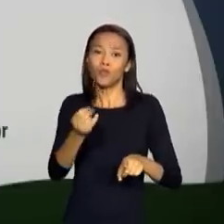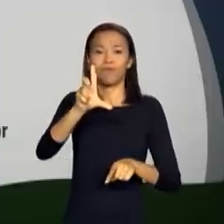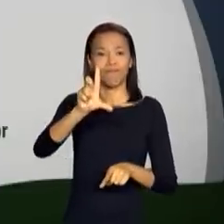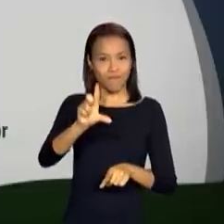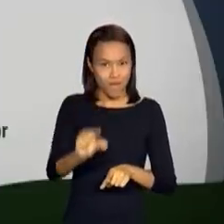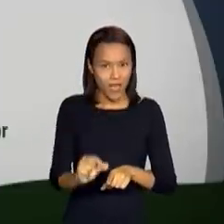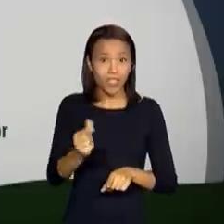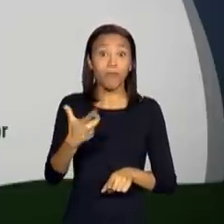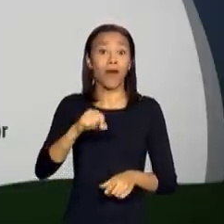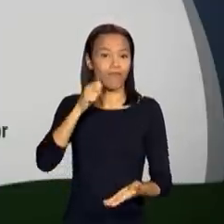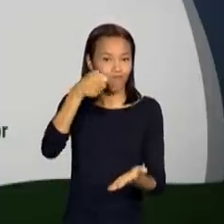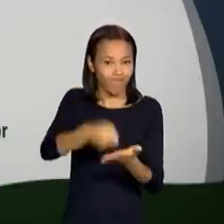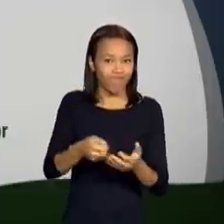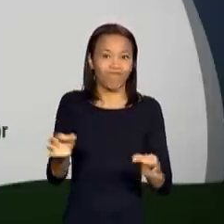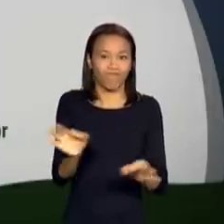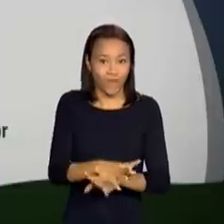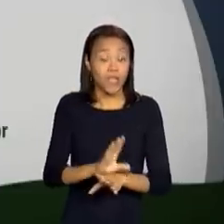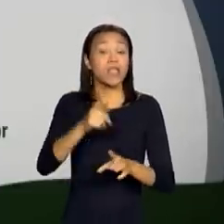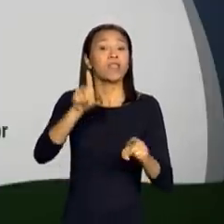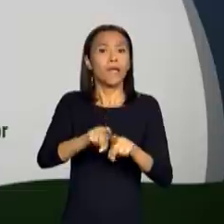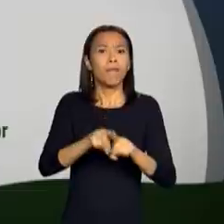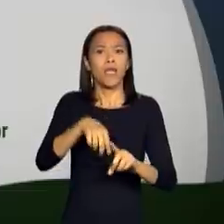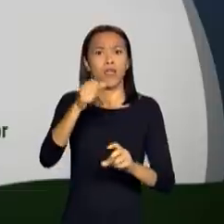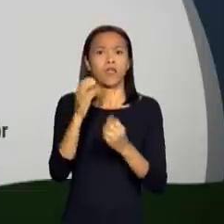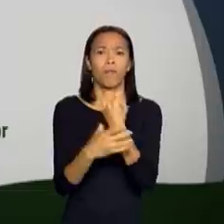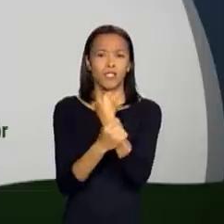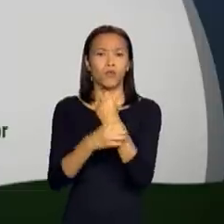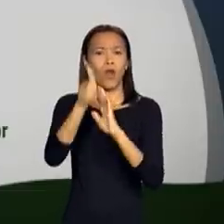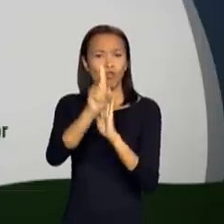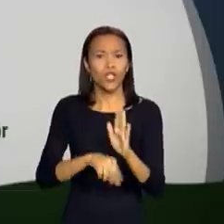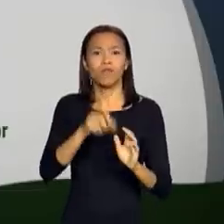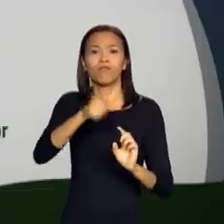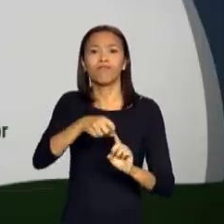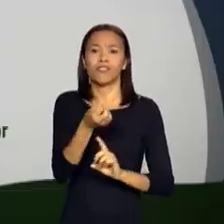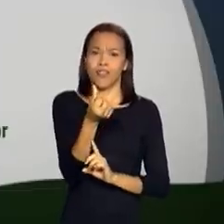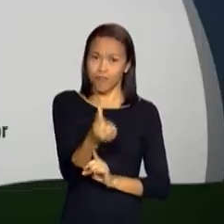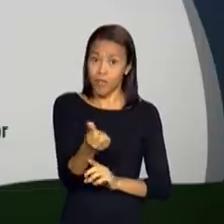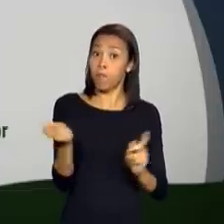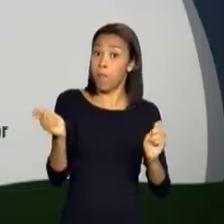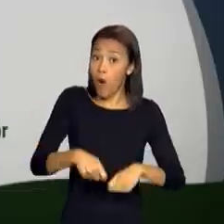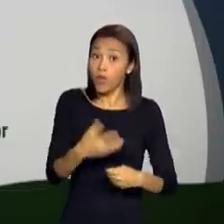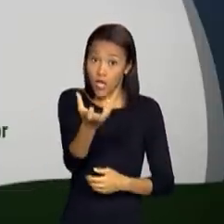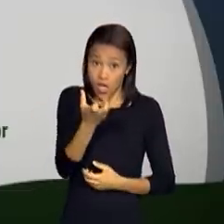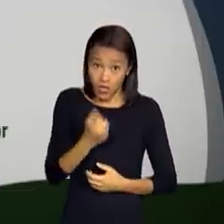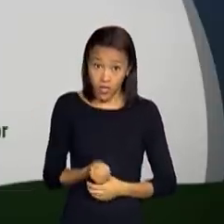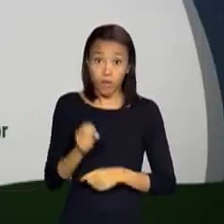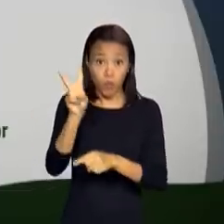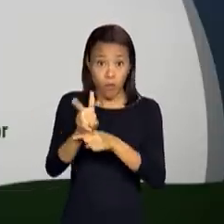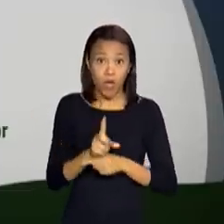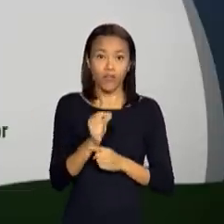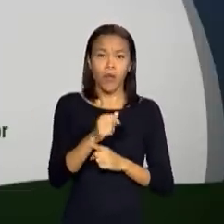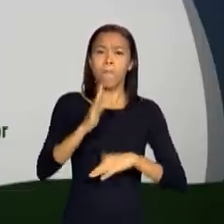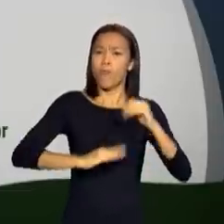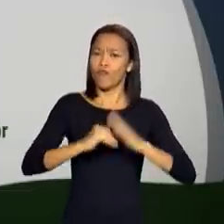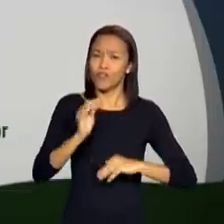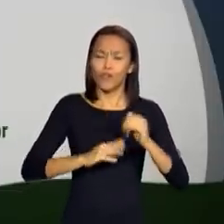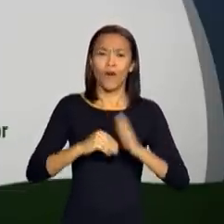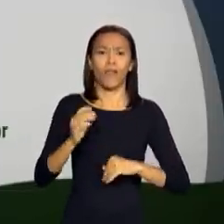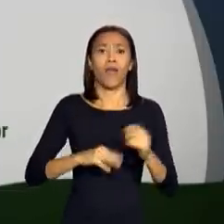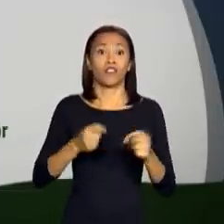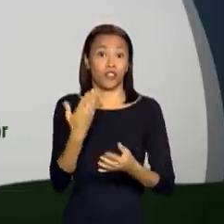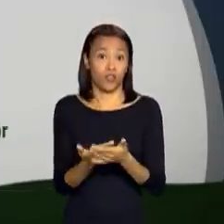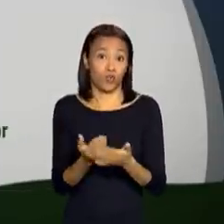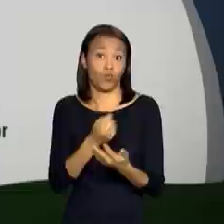baixos para quitação, além do máximo de seis meses de carência. Podem receber o crédito profissionais liberais de nível